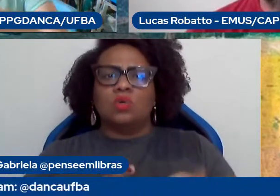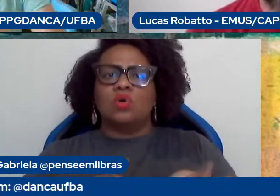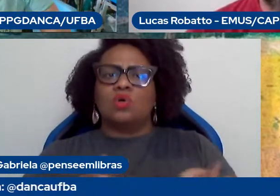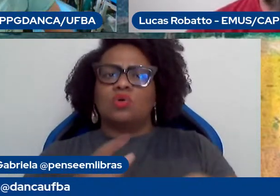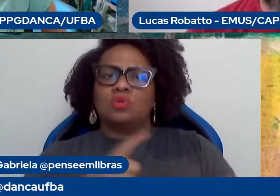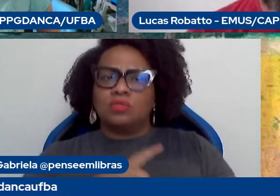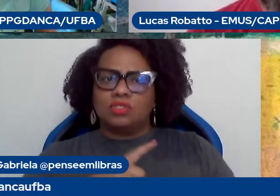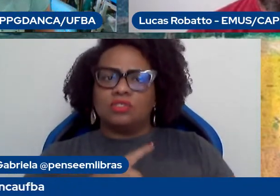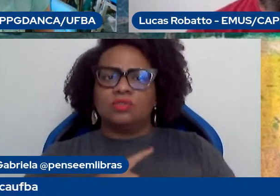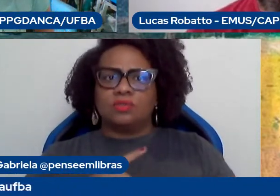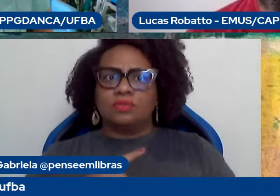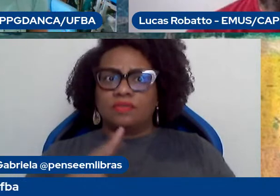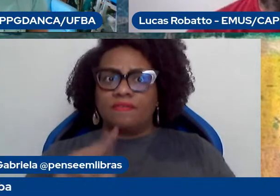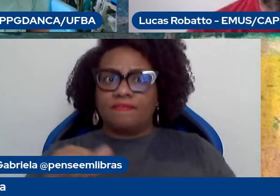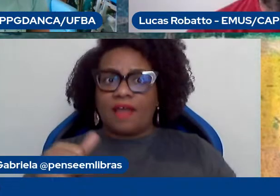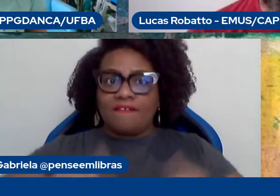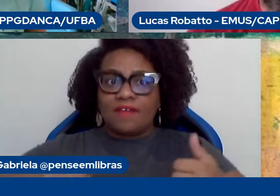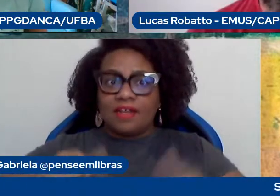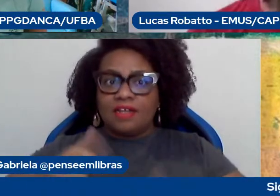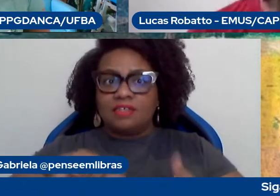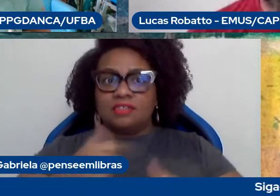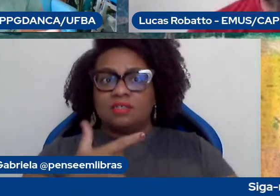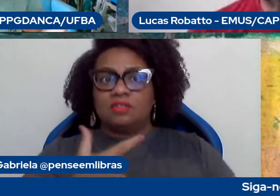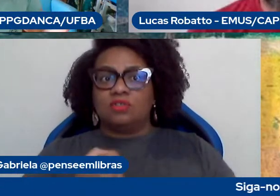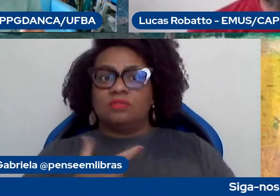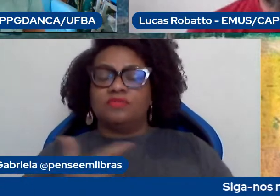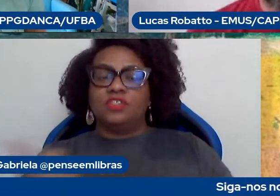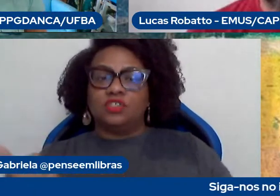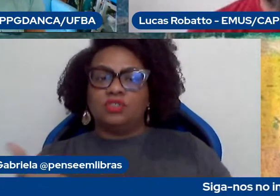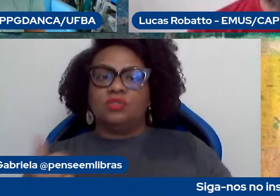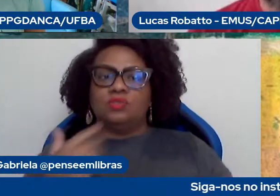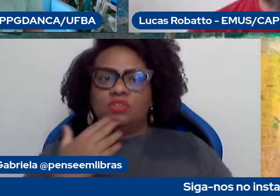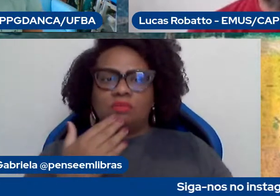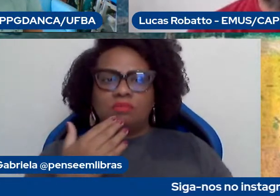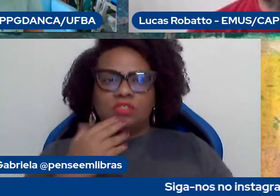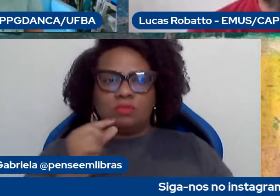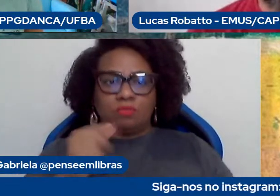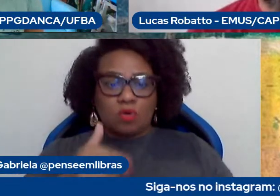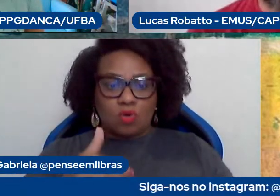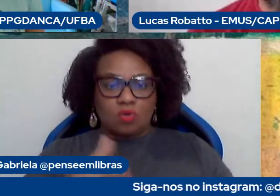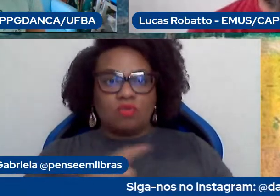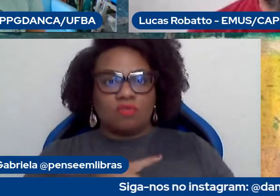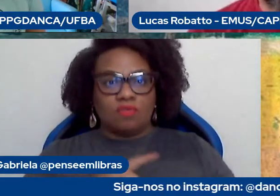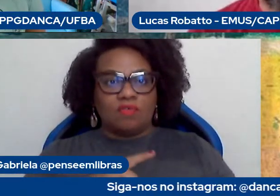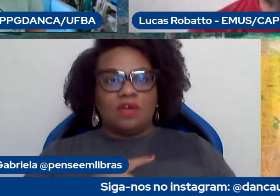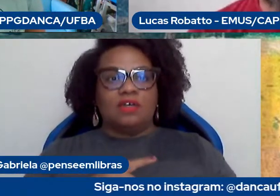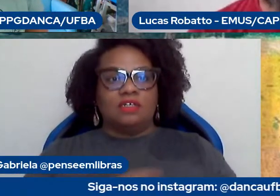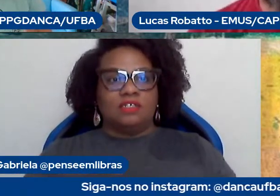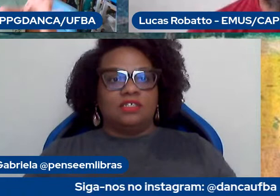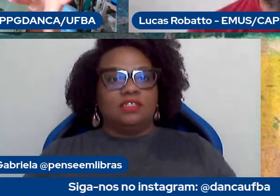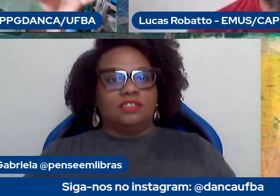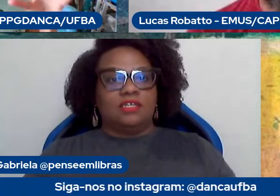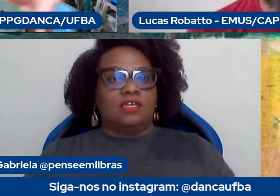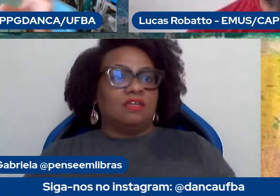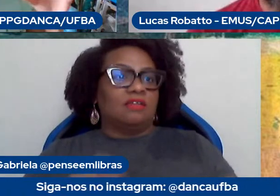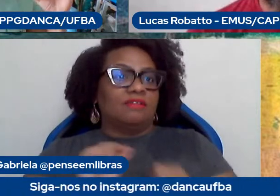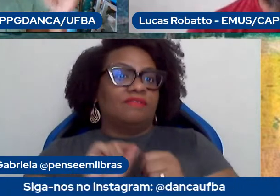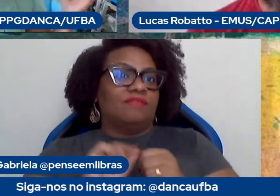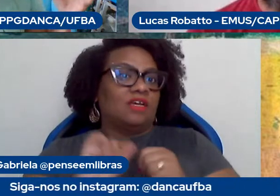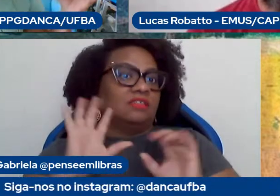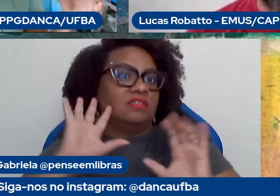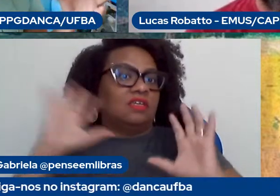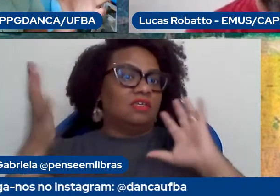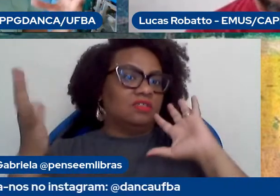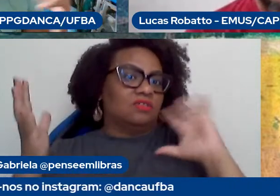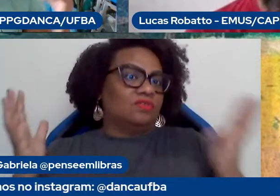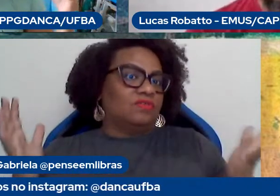para, vai ter avaliação de 2021, que foi pedido, daqui a pouco, em março, a gente já tem que fazer alguma coisa, então, continua mais ou